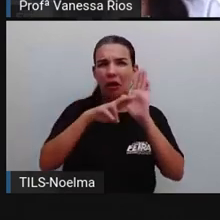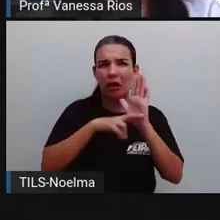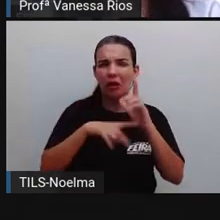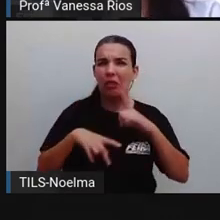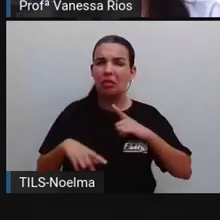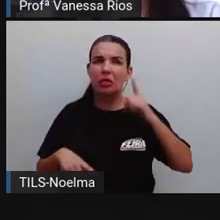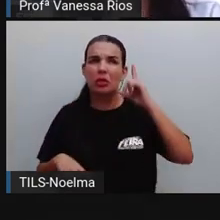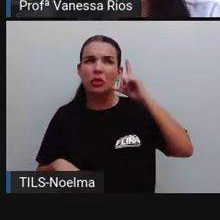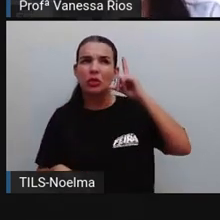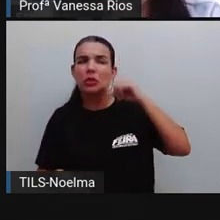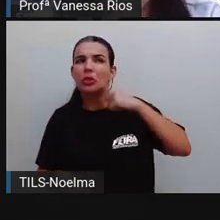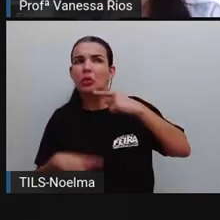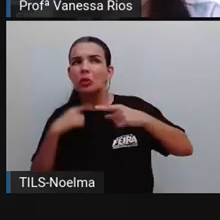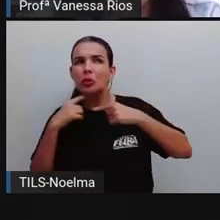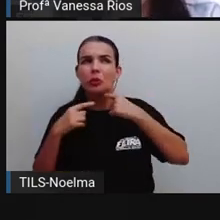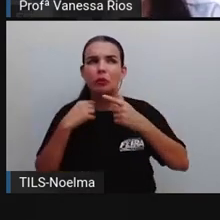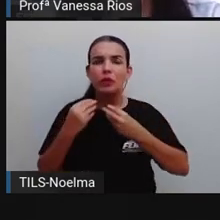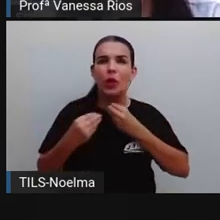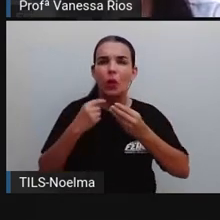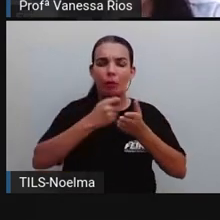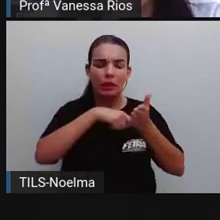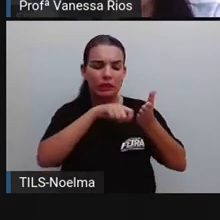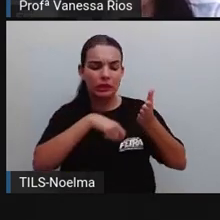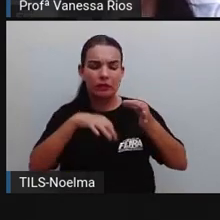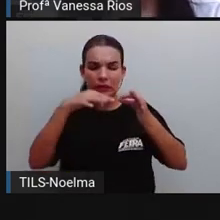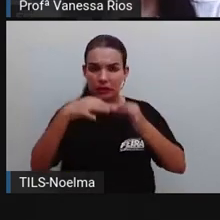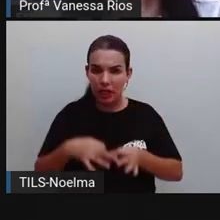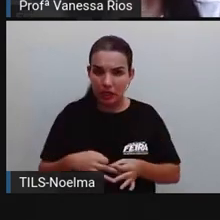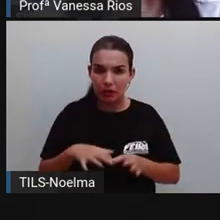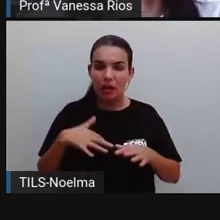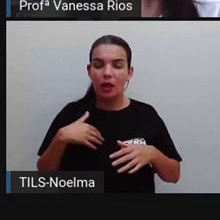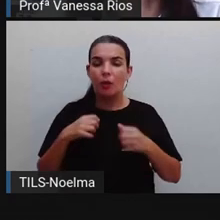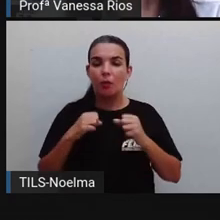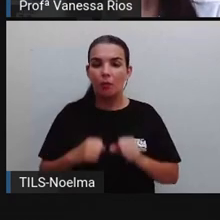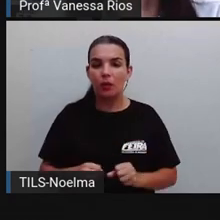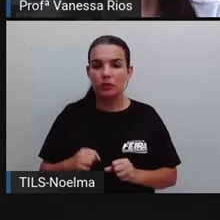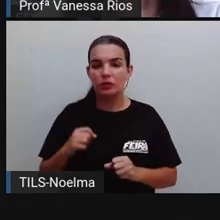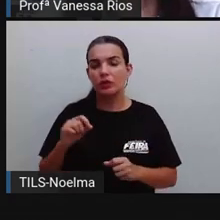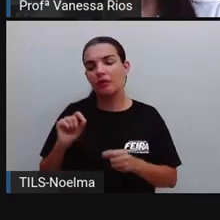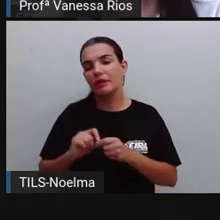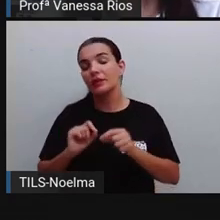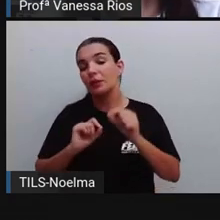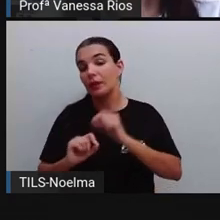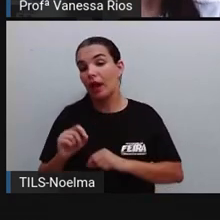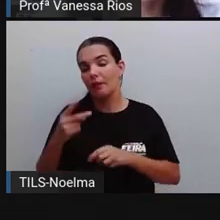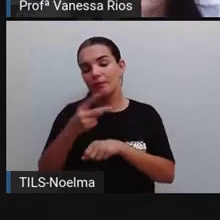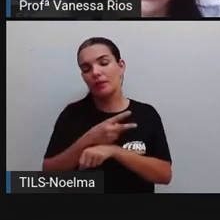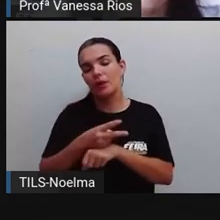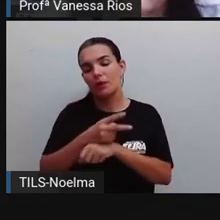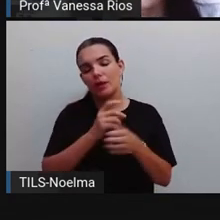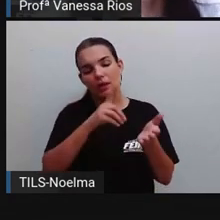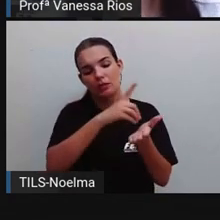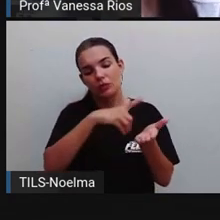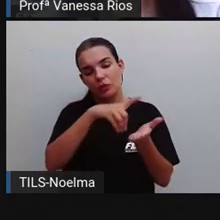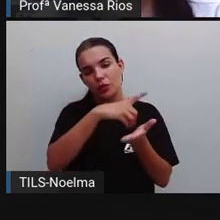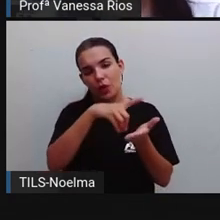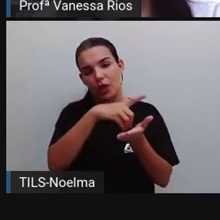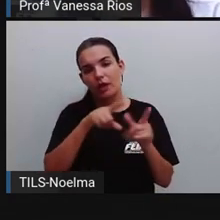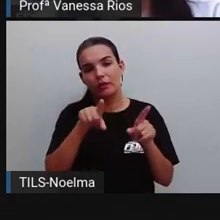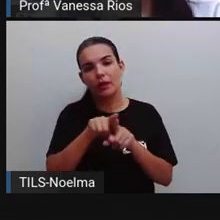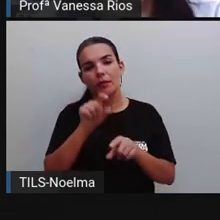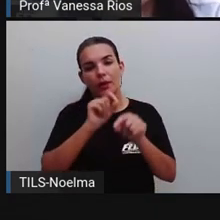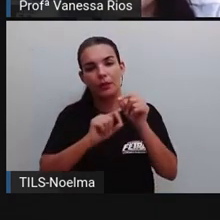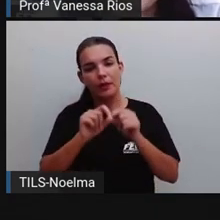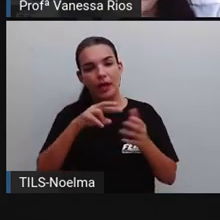dúvida de como é que eu escrevo corretamente alguma palavra, eu posso recorrer aí ao dicionário. Além de me